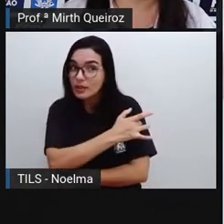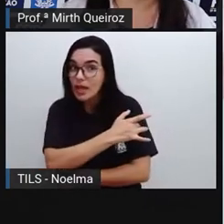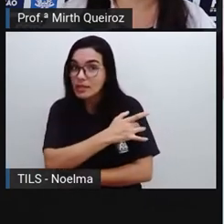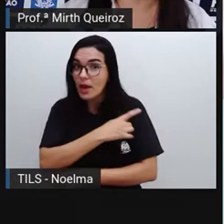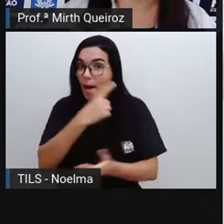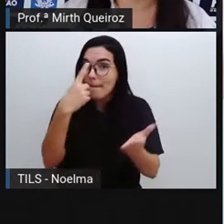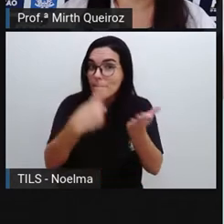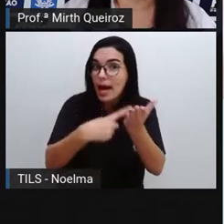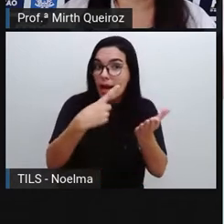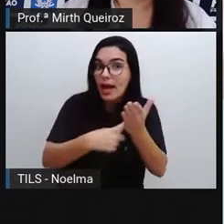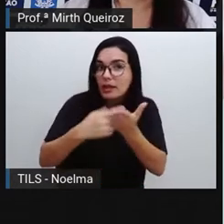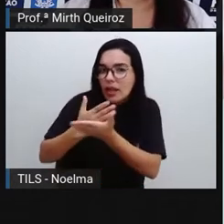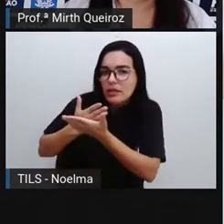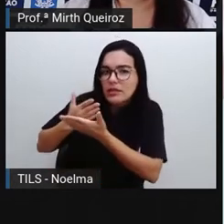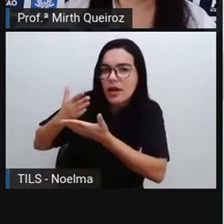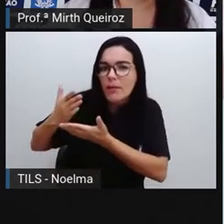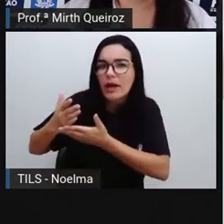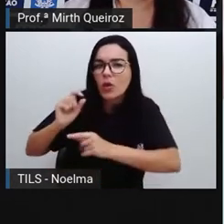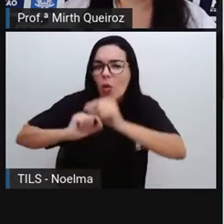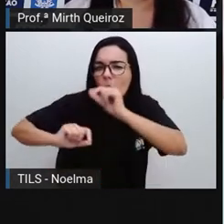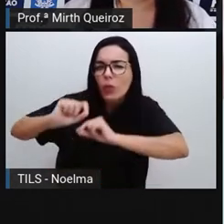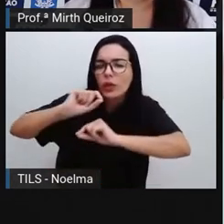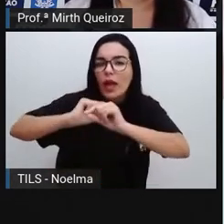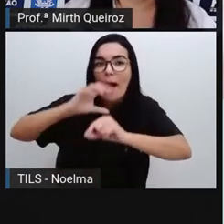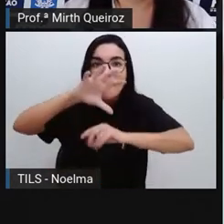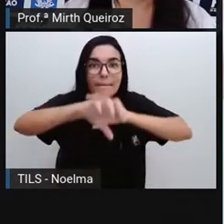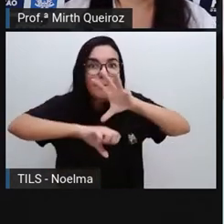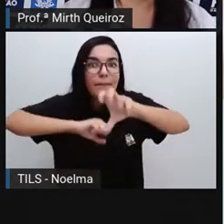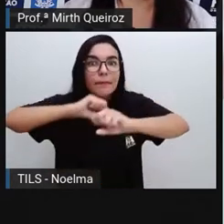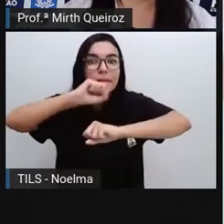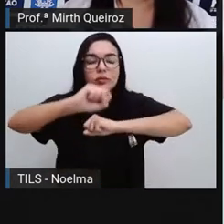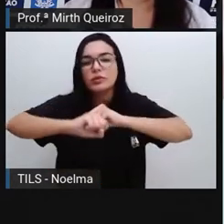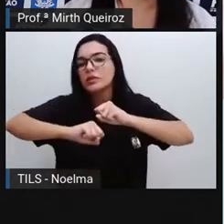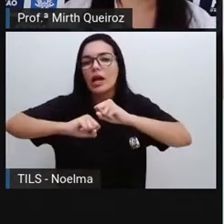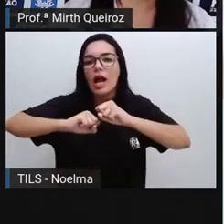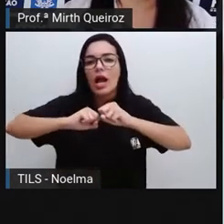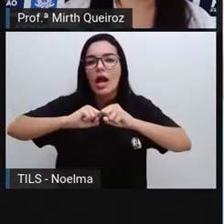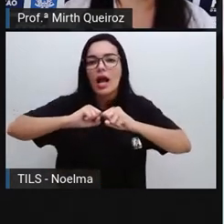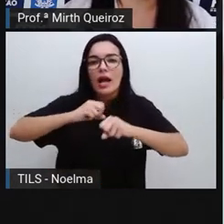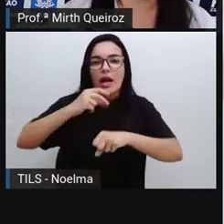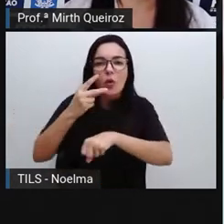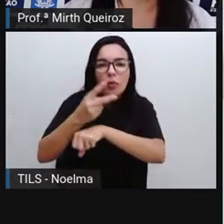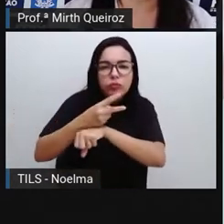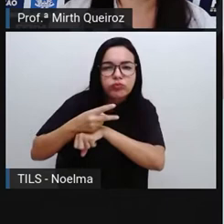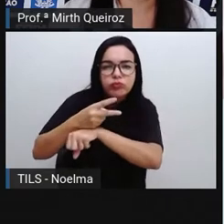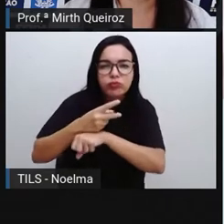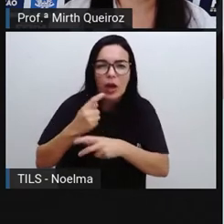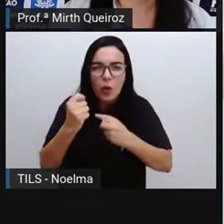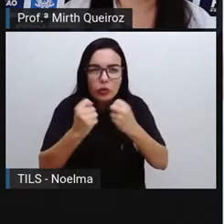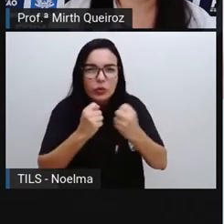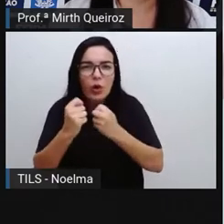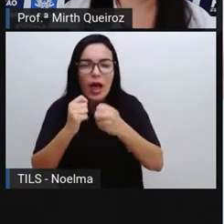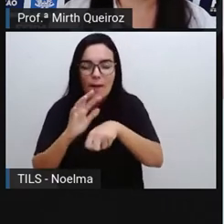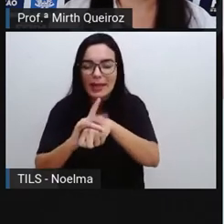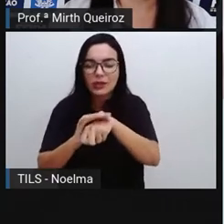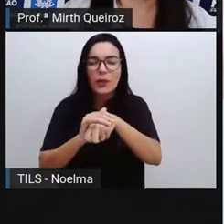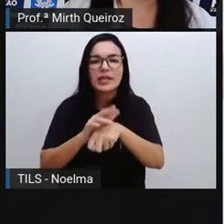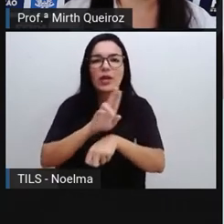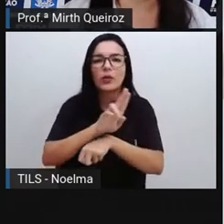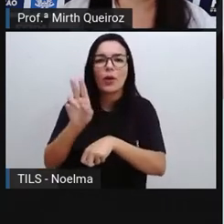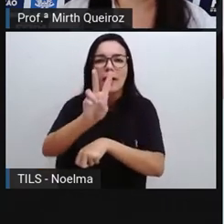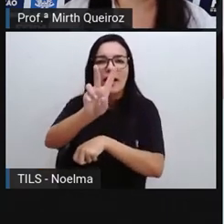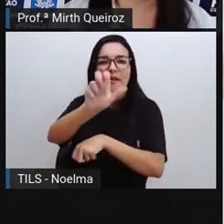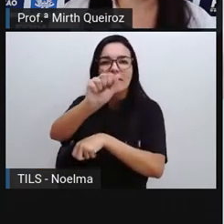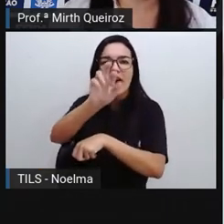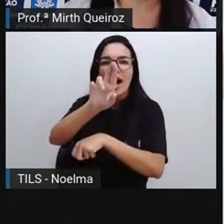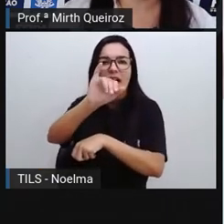pela busca do controle da varíola. Então foi a partir aí dessa busca, né? de se controlar esse tipo de doença, que ela